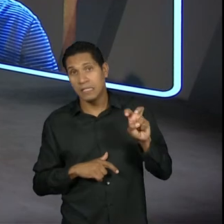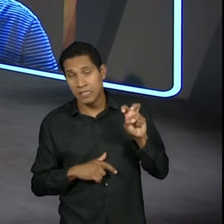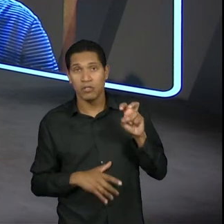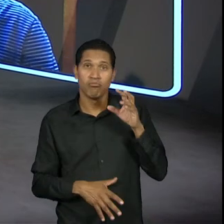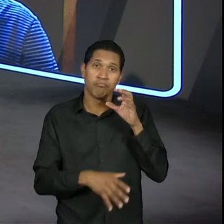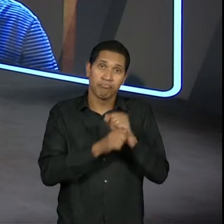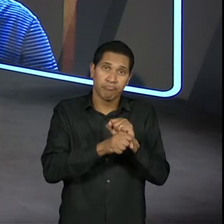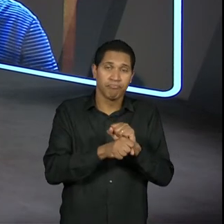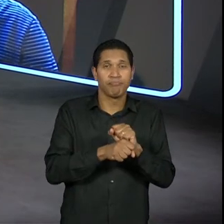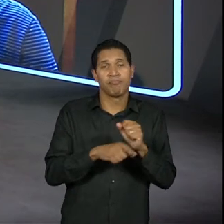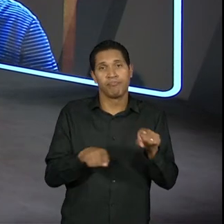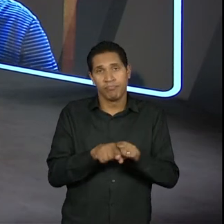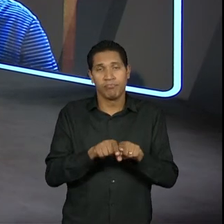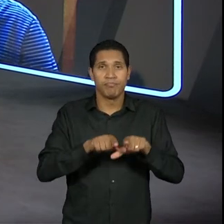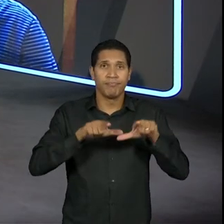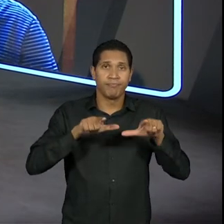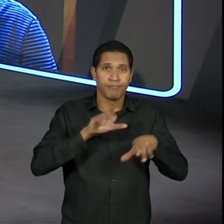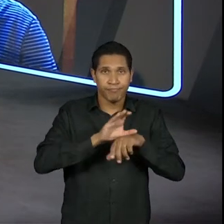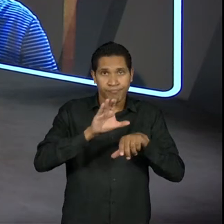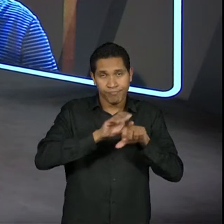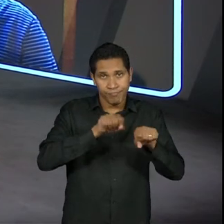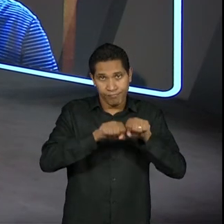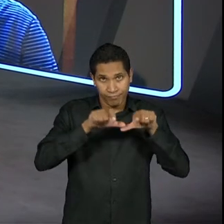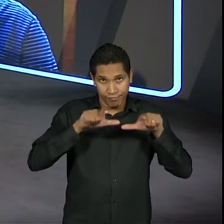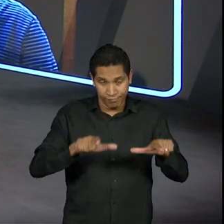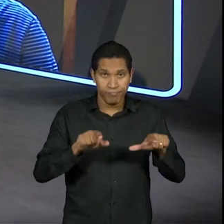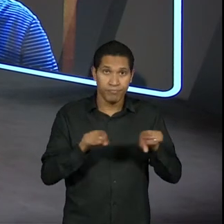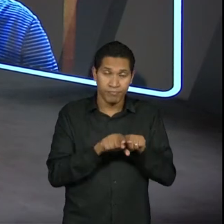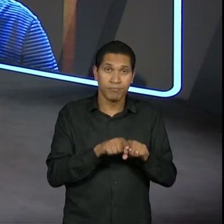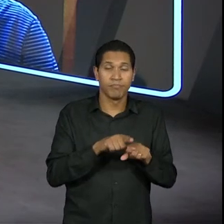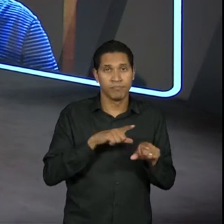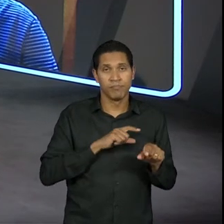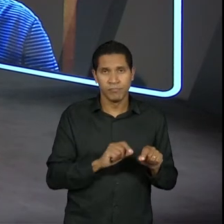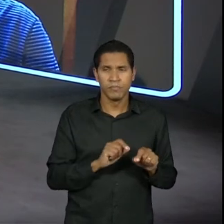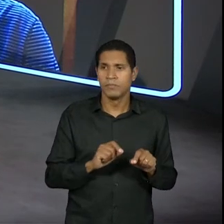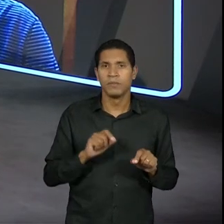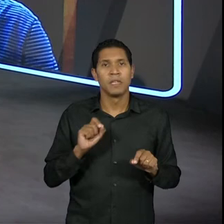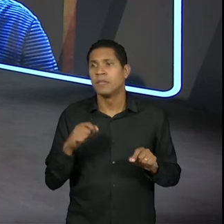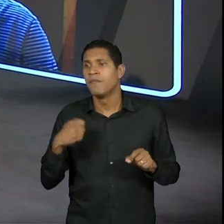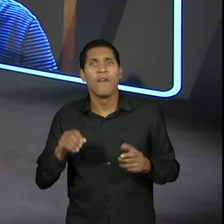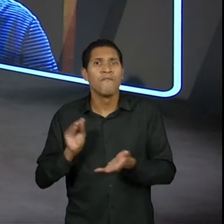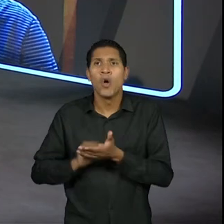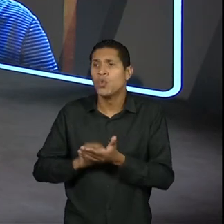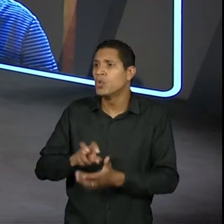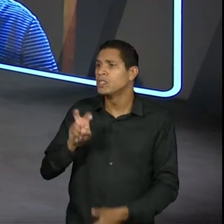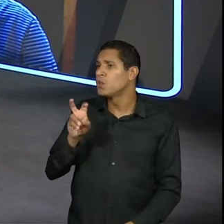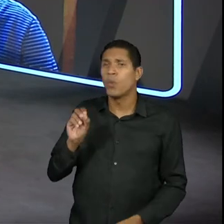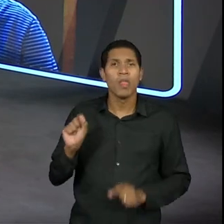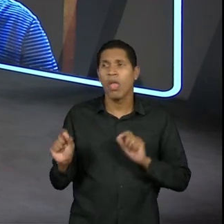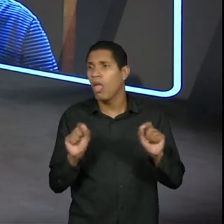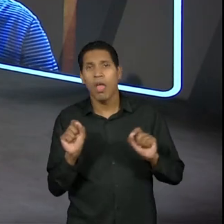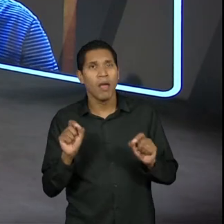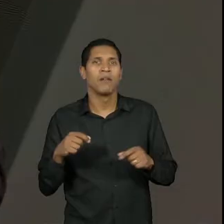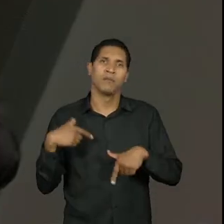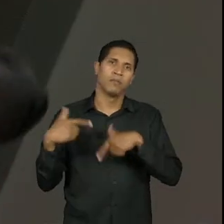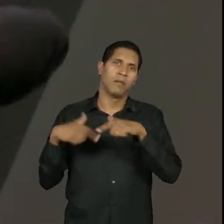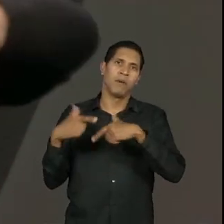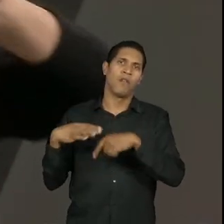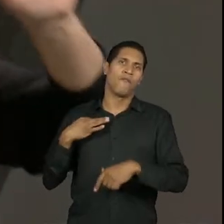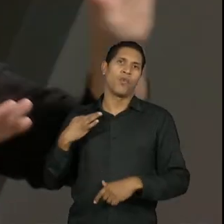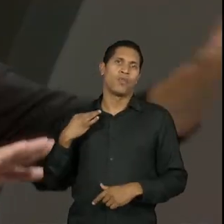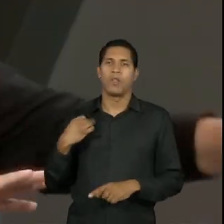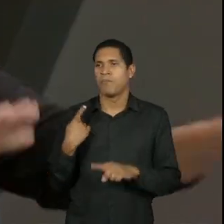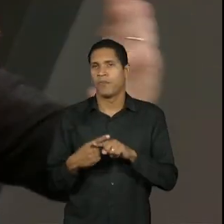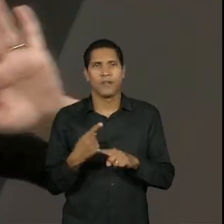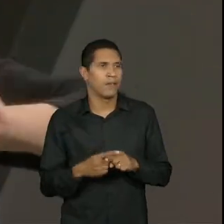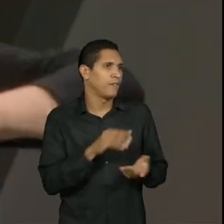juntos formam 50 horas. Depois, ele tem que dar um jeito de fazer 150 em trabalho voluntário, porque